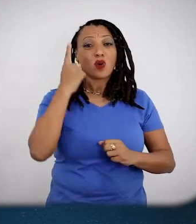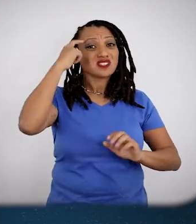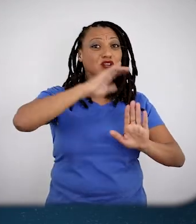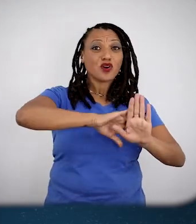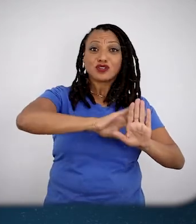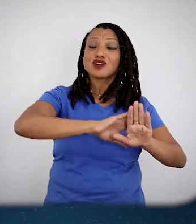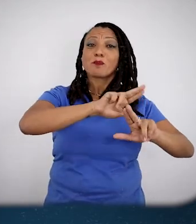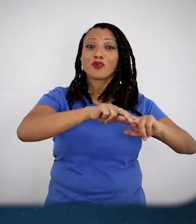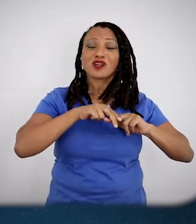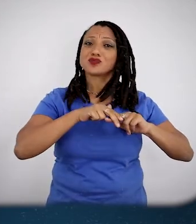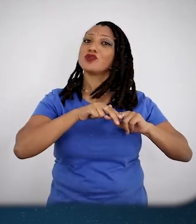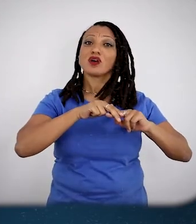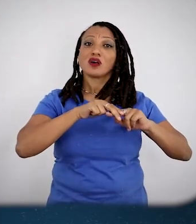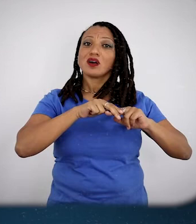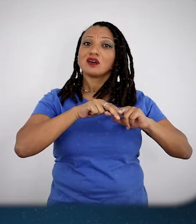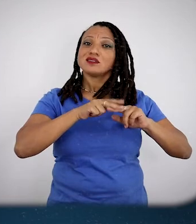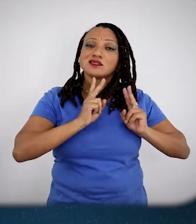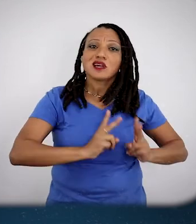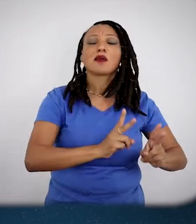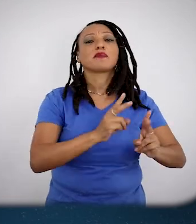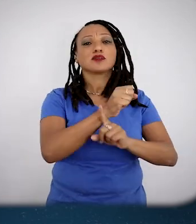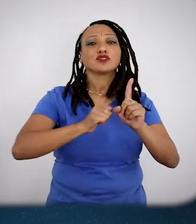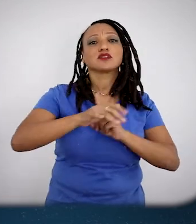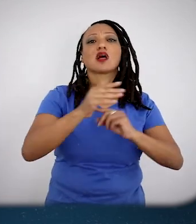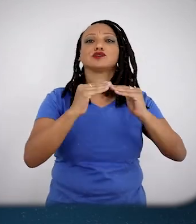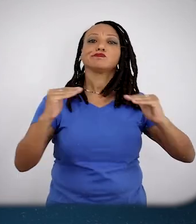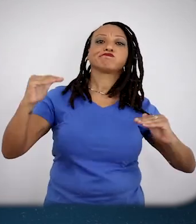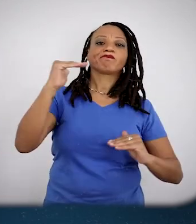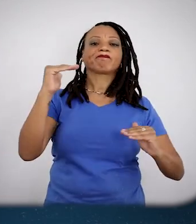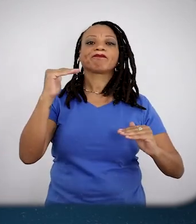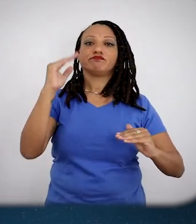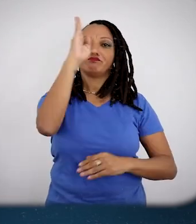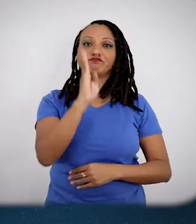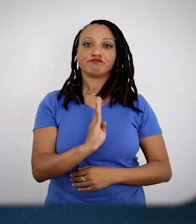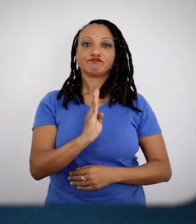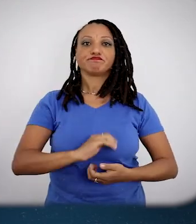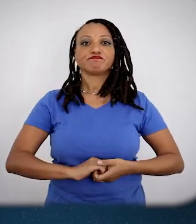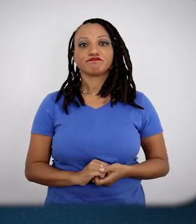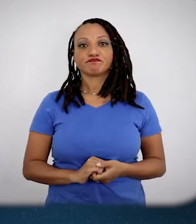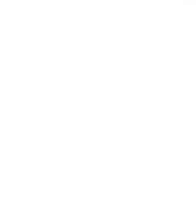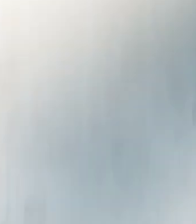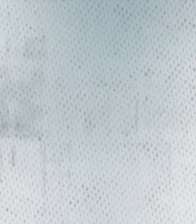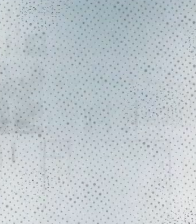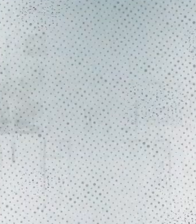ideologias, estarem sempre confinadas nos patamares inferiores da sociedade brasileira.